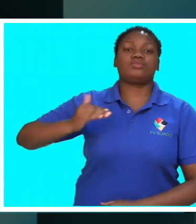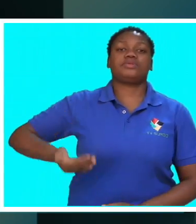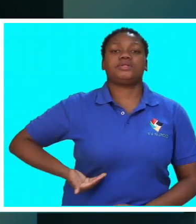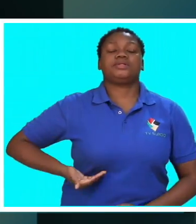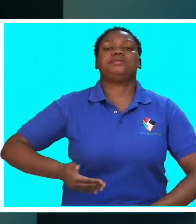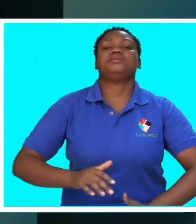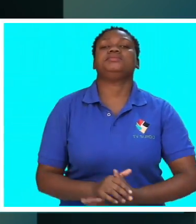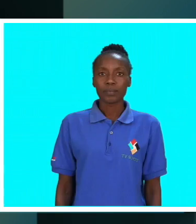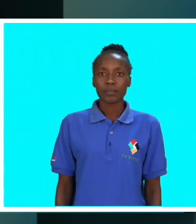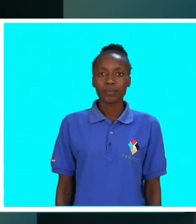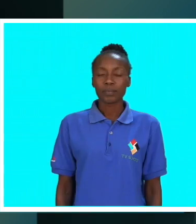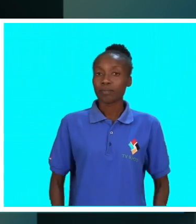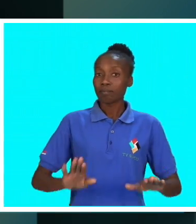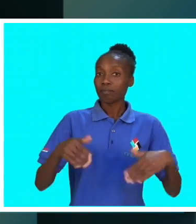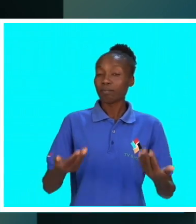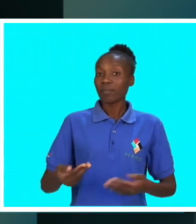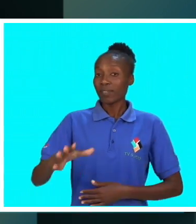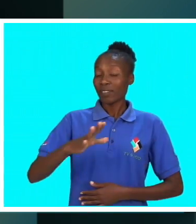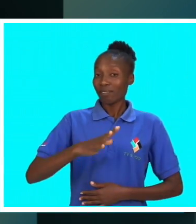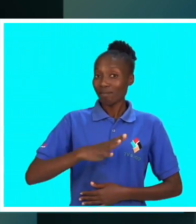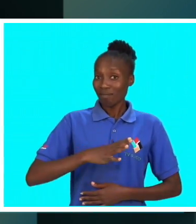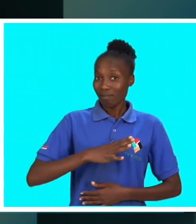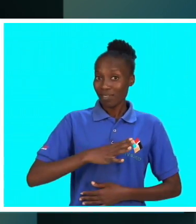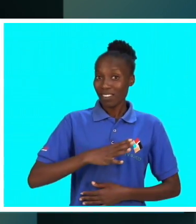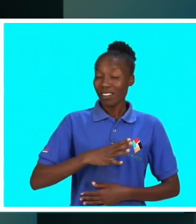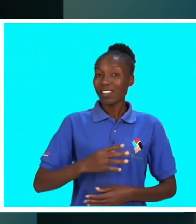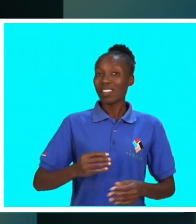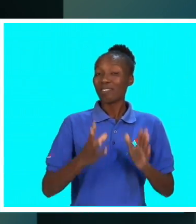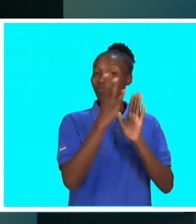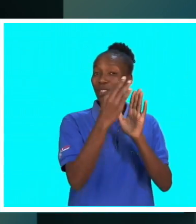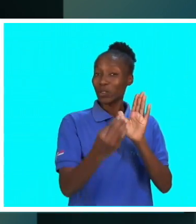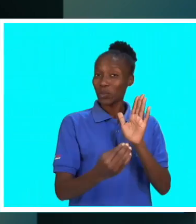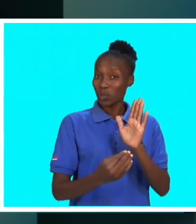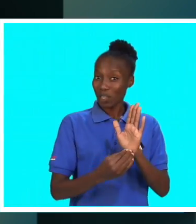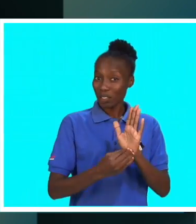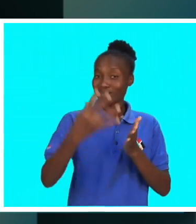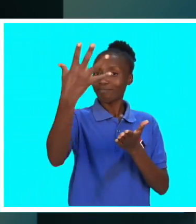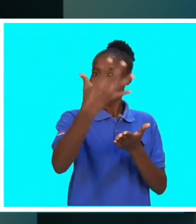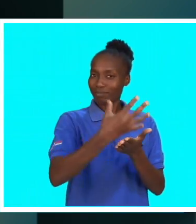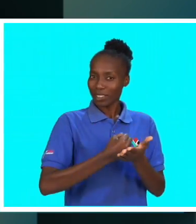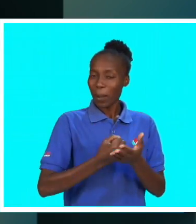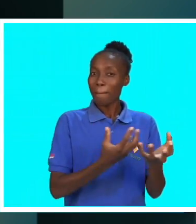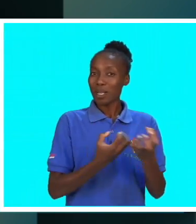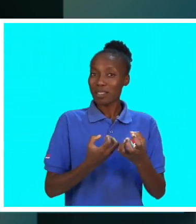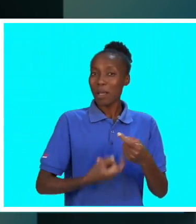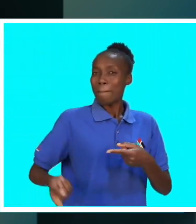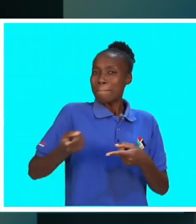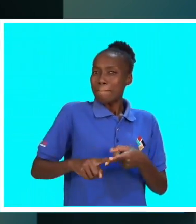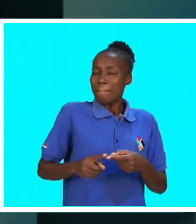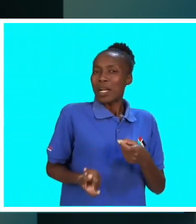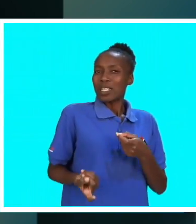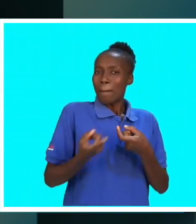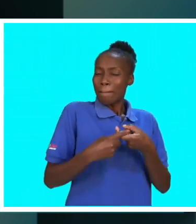específicas. Apesar de termos as conquistas já alcançadas, precisamos reforçar ou